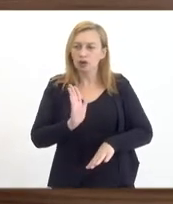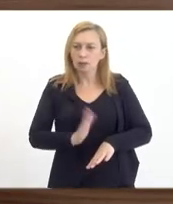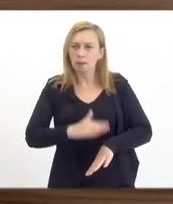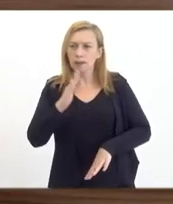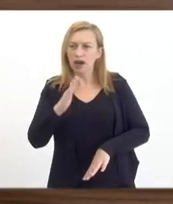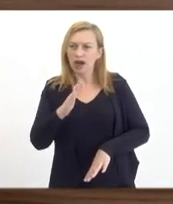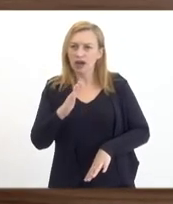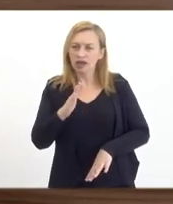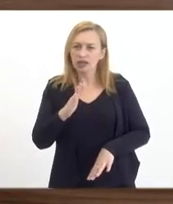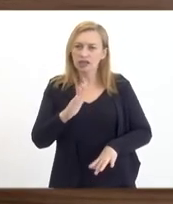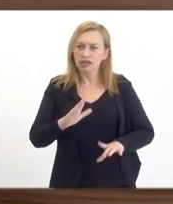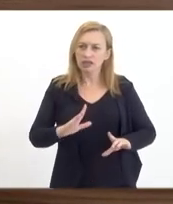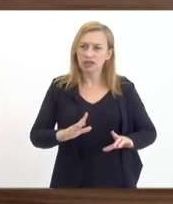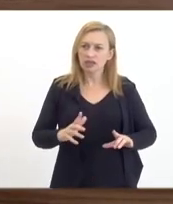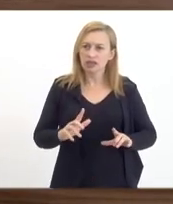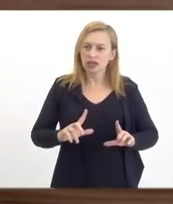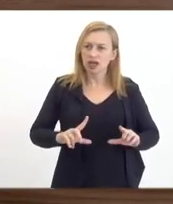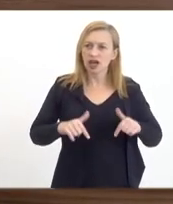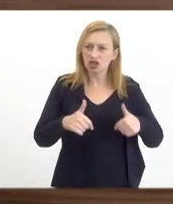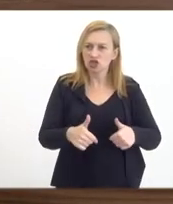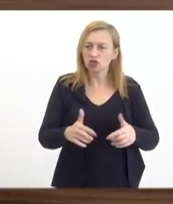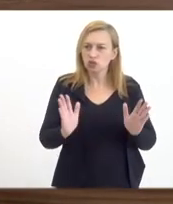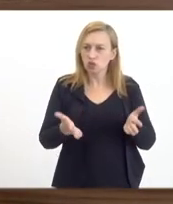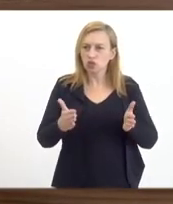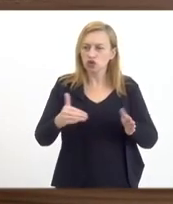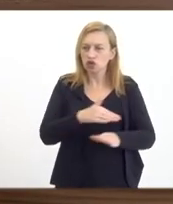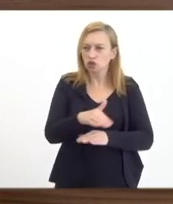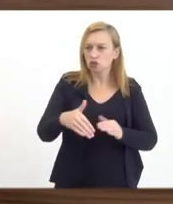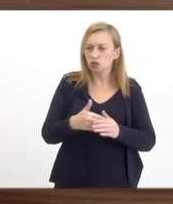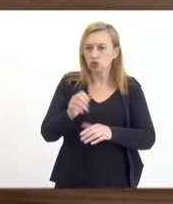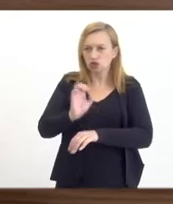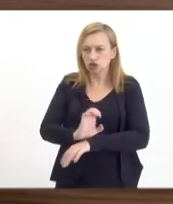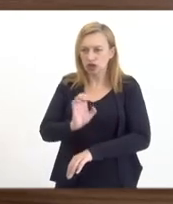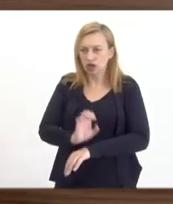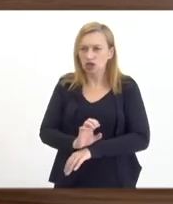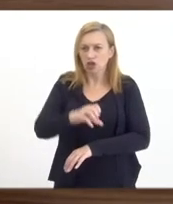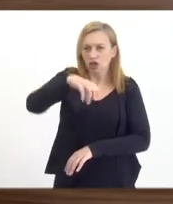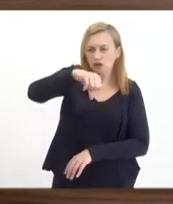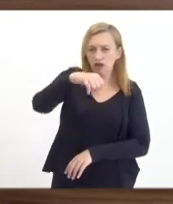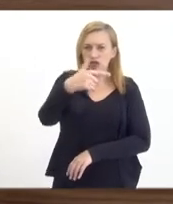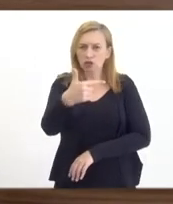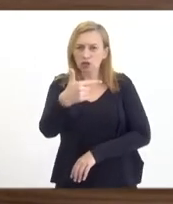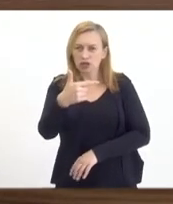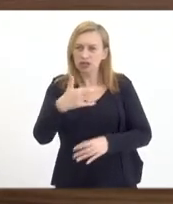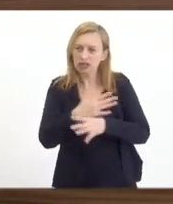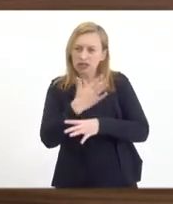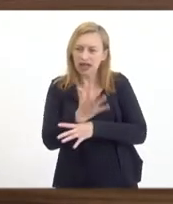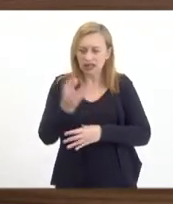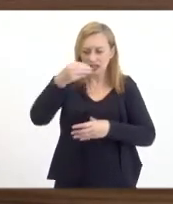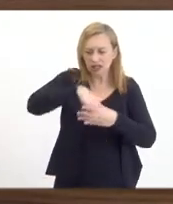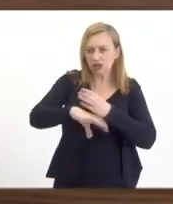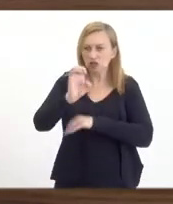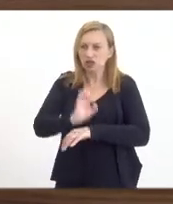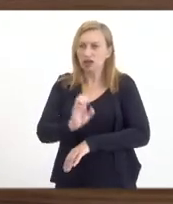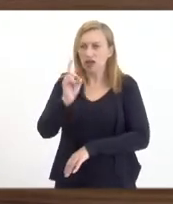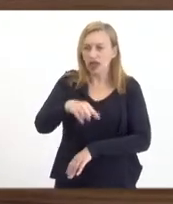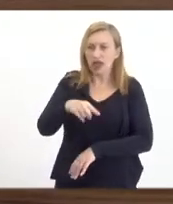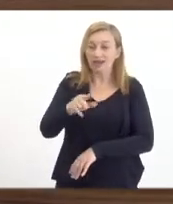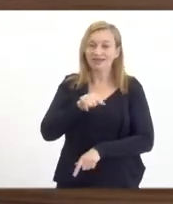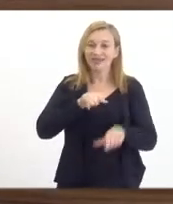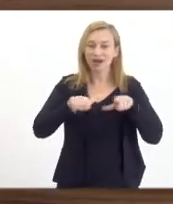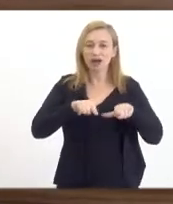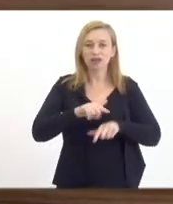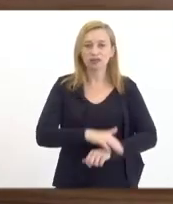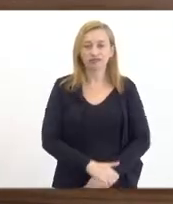em nosso Estado hoje, em todas as 92 cidades do nosso Estado, se chama emprego.